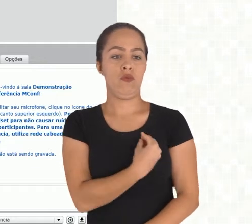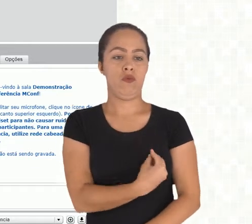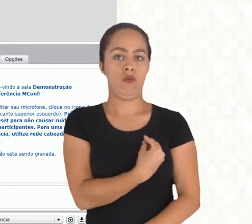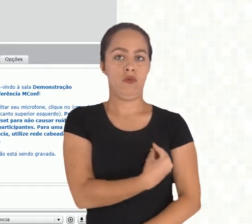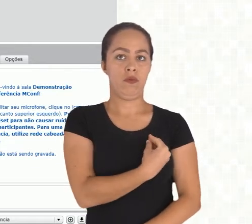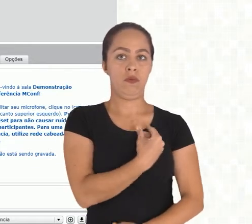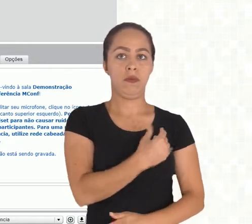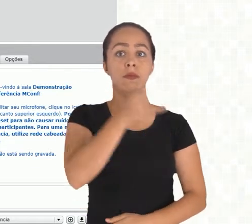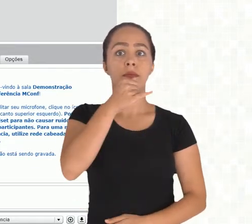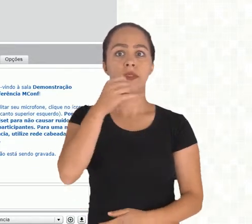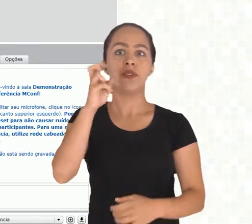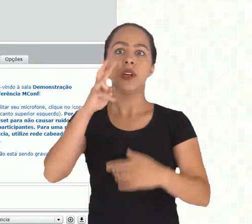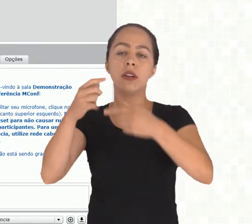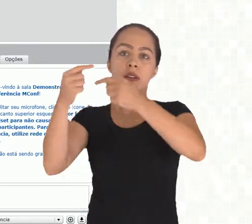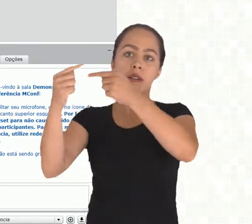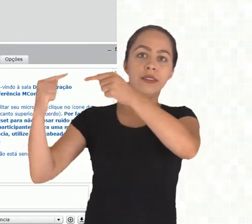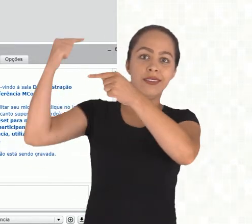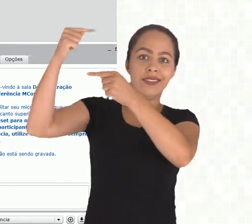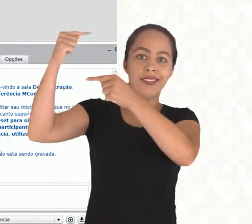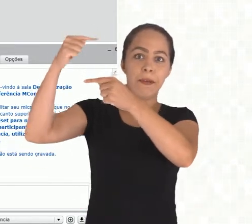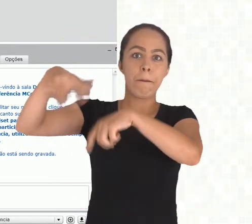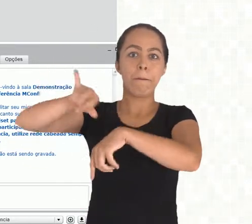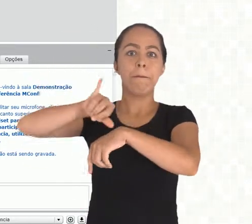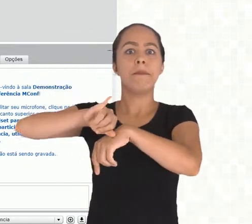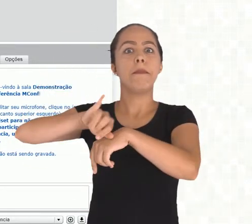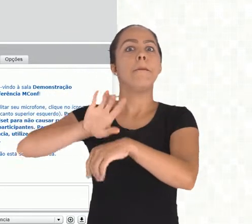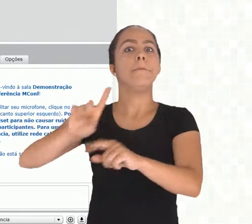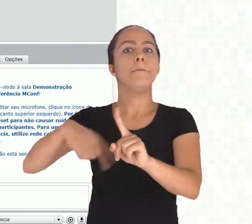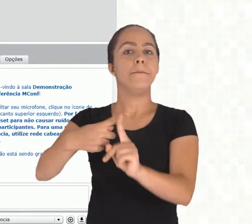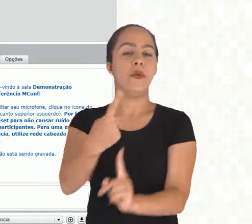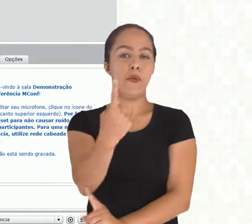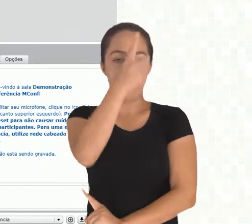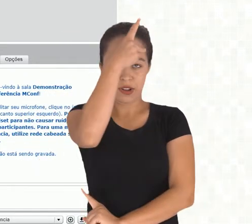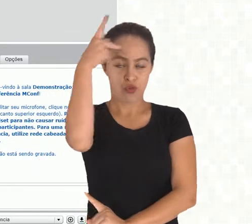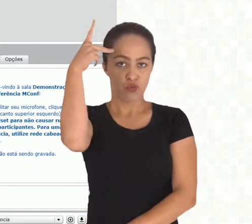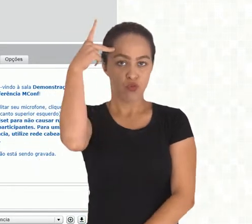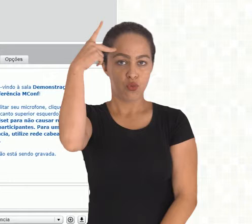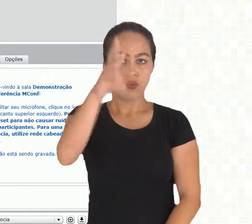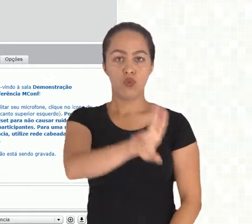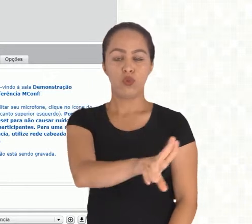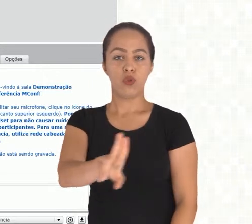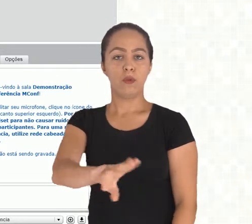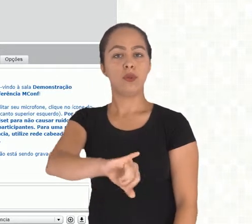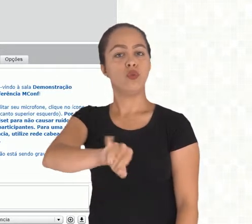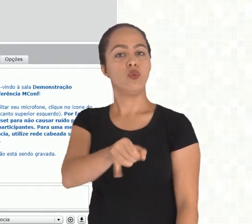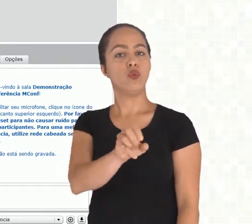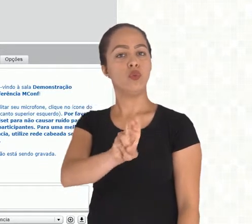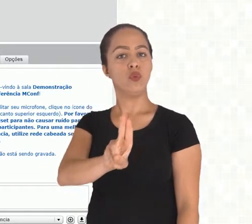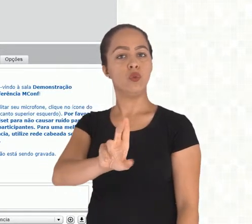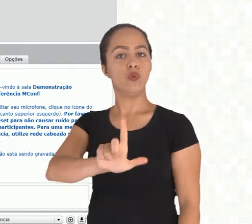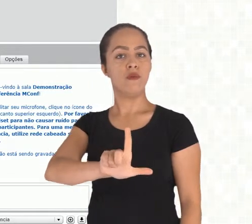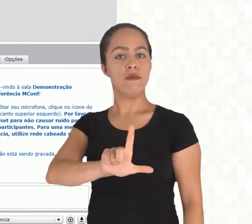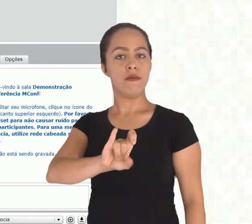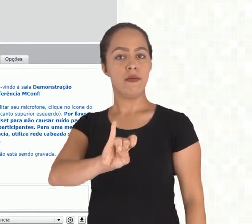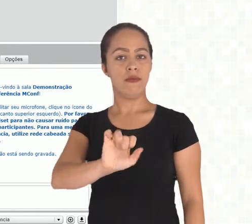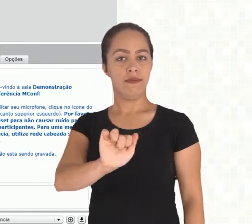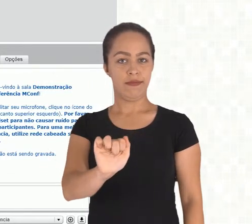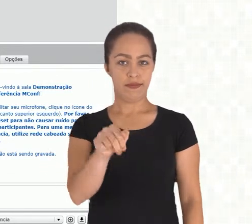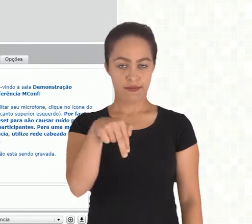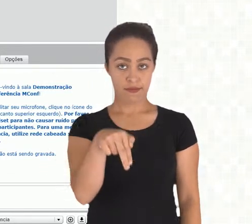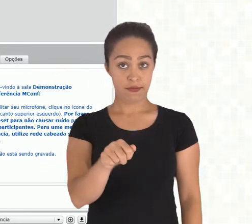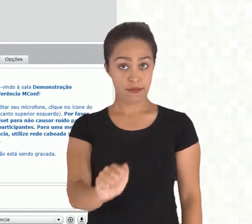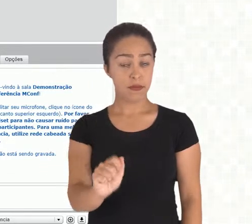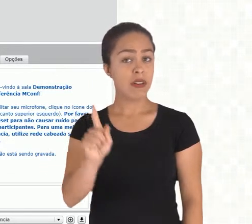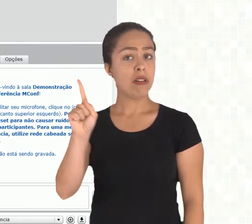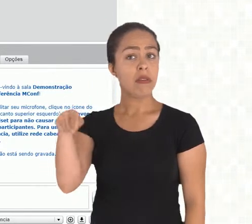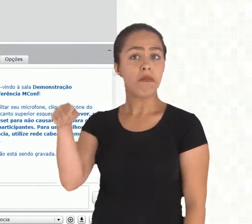Agora aqui vocês veem que acabou de entrar uma pessoa na sala, a Juliana. Juliana entrou na sala, ela entra como um papel comum, como